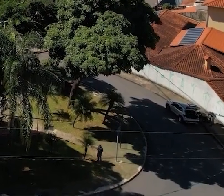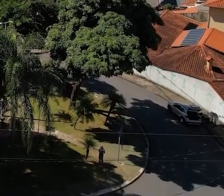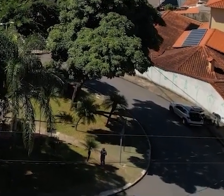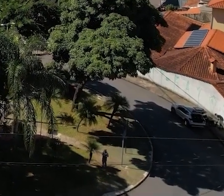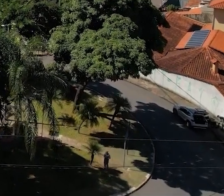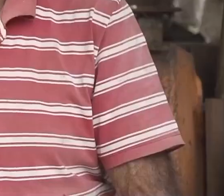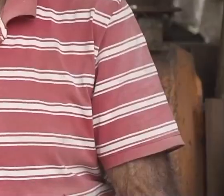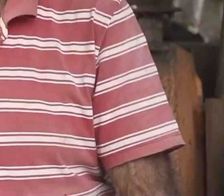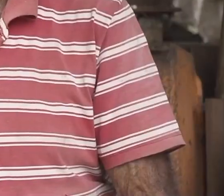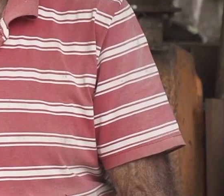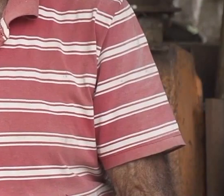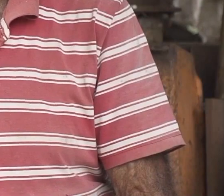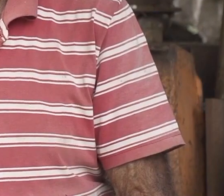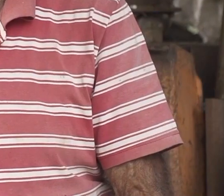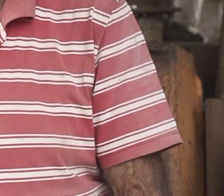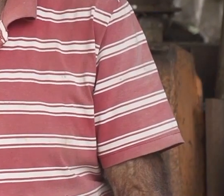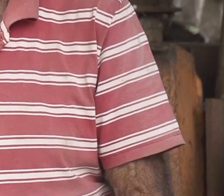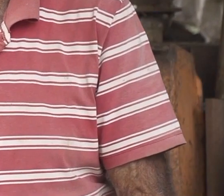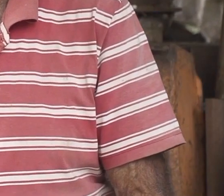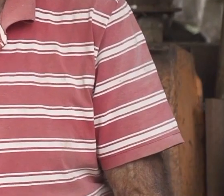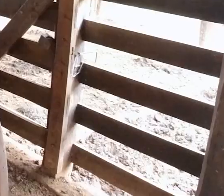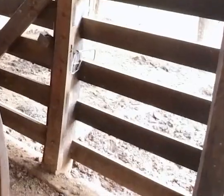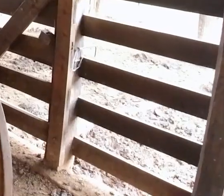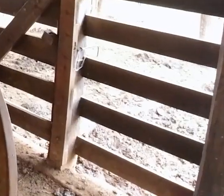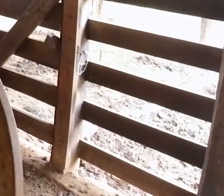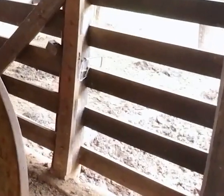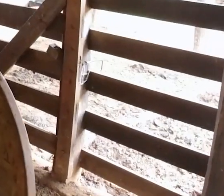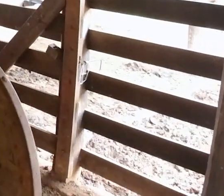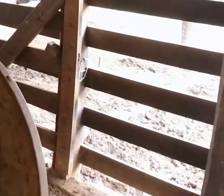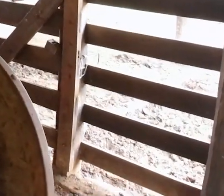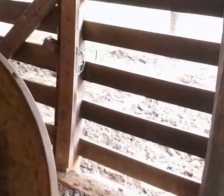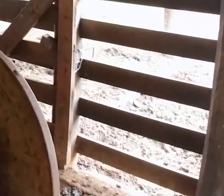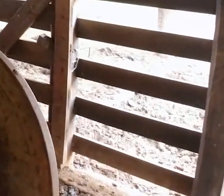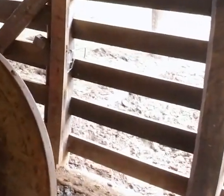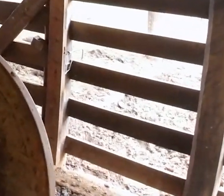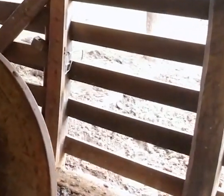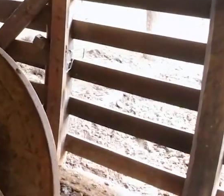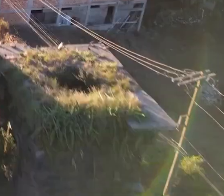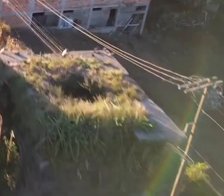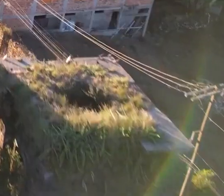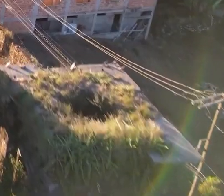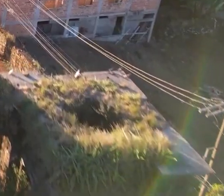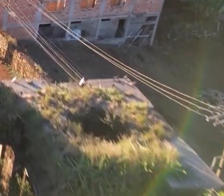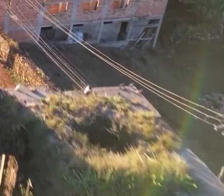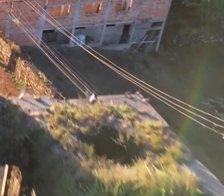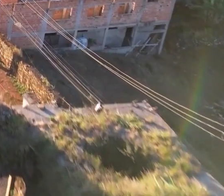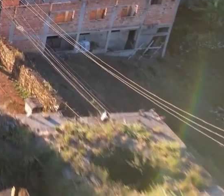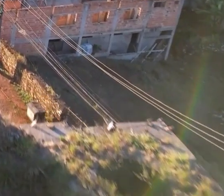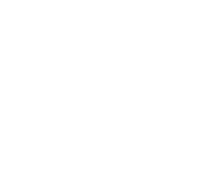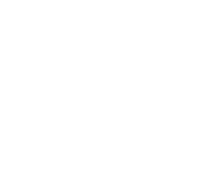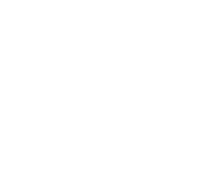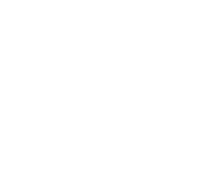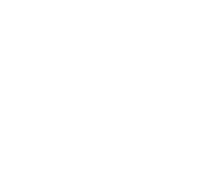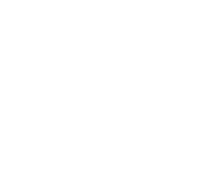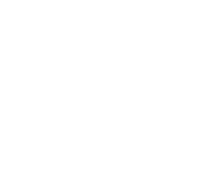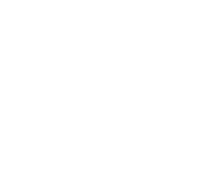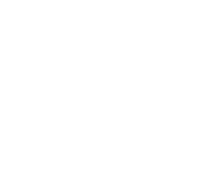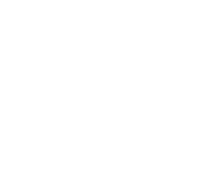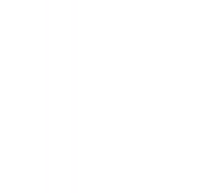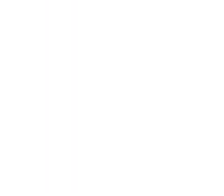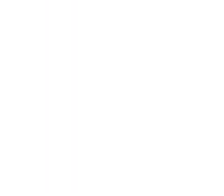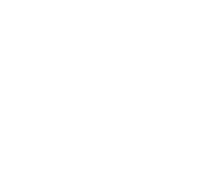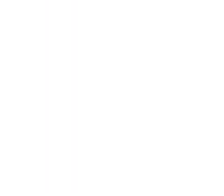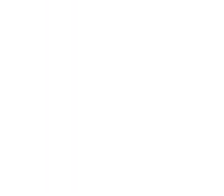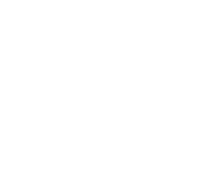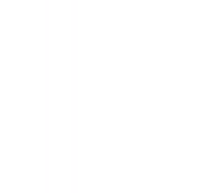As imagens na tela nos mostram cenas dos filmes produzidos. Surgem na tela logotipos dos patrocinadores do